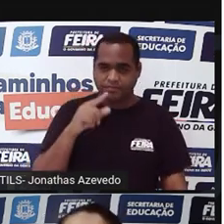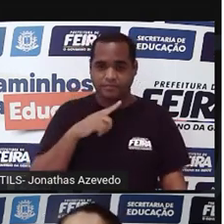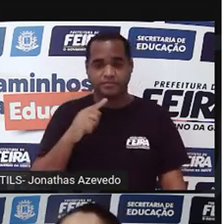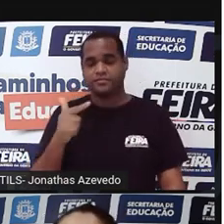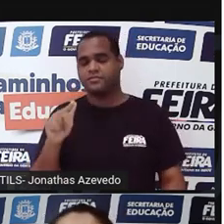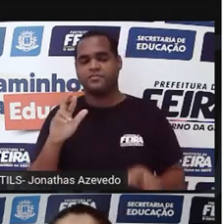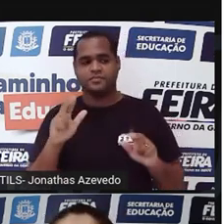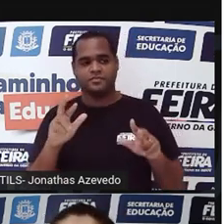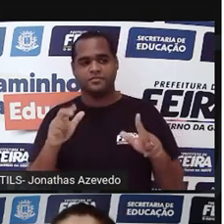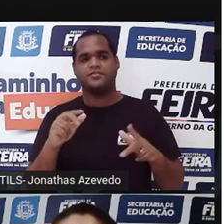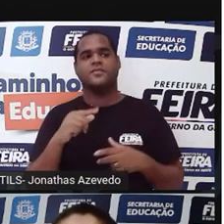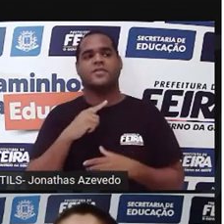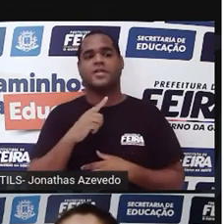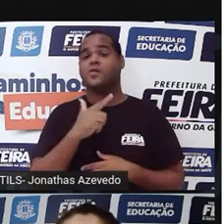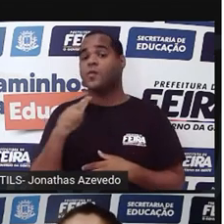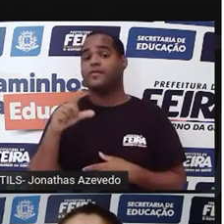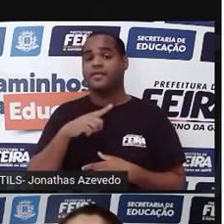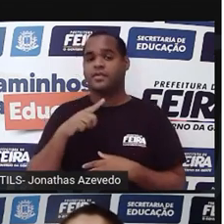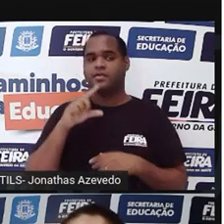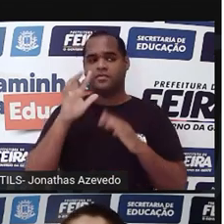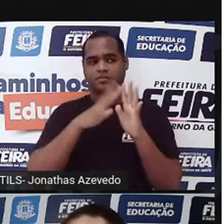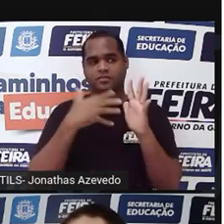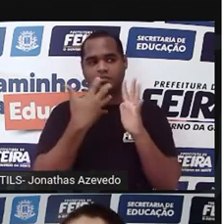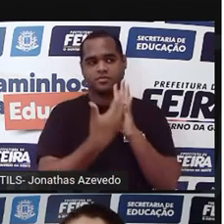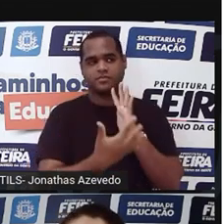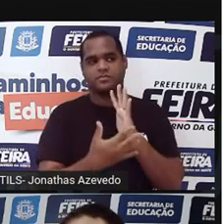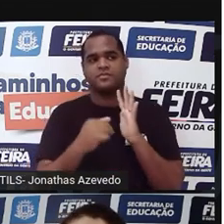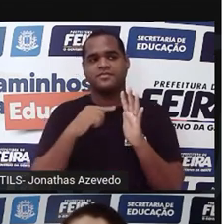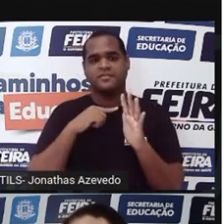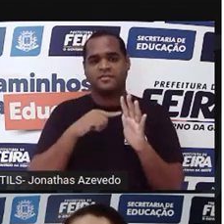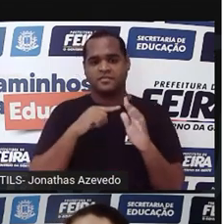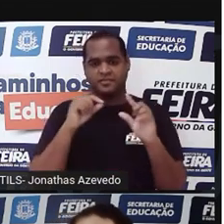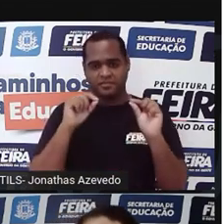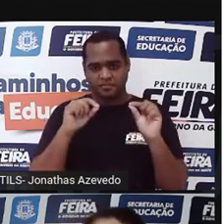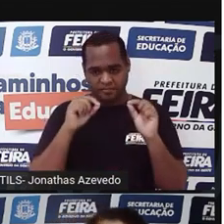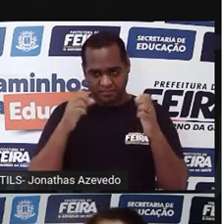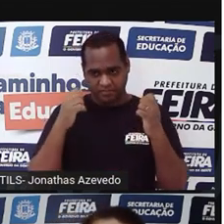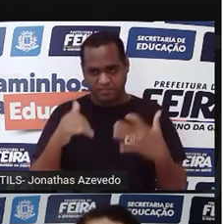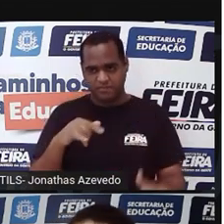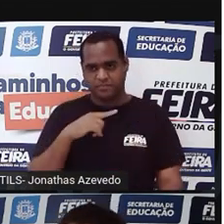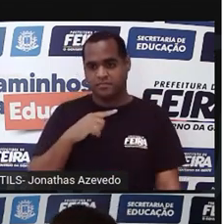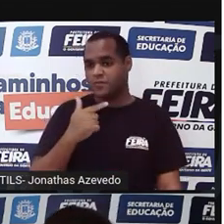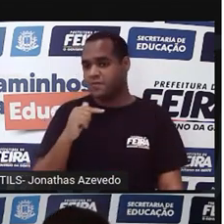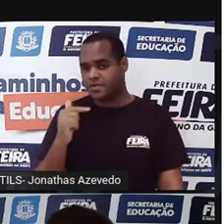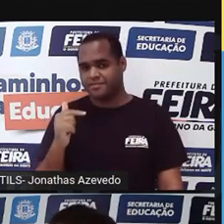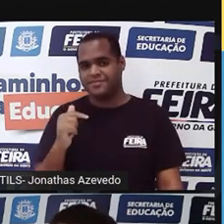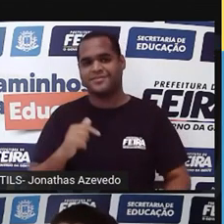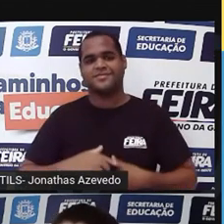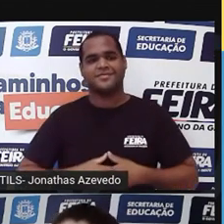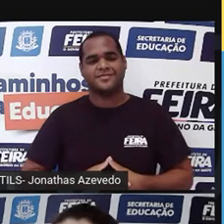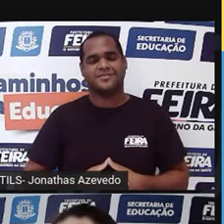E a gente poderia até acrescentar uma outra coluna aí. As angiospermas têm flores e as gimnospermas não.